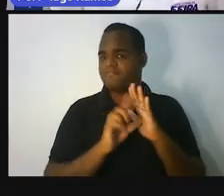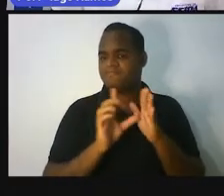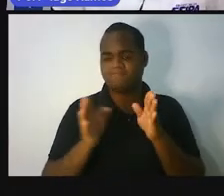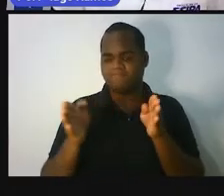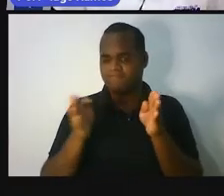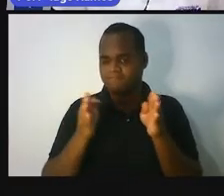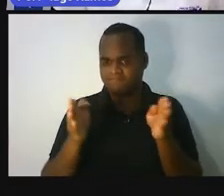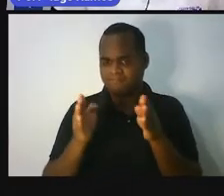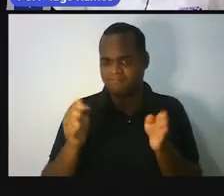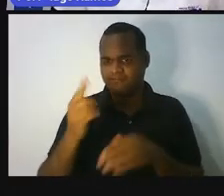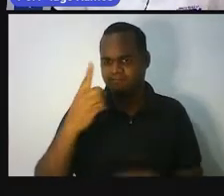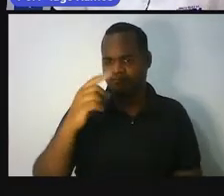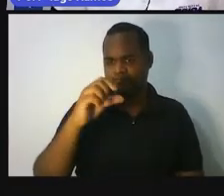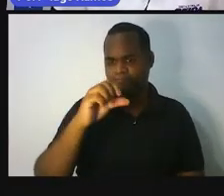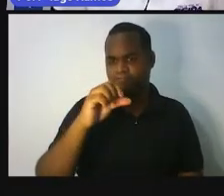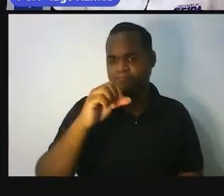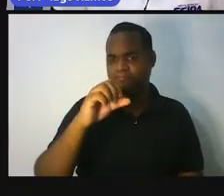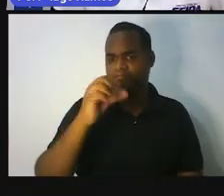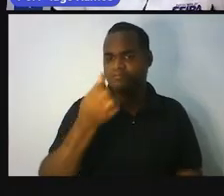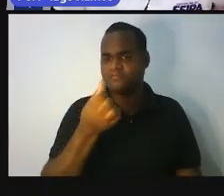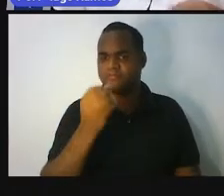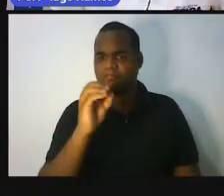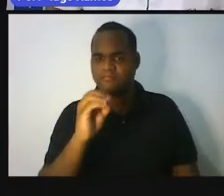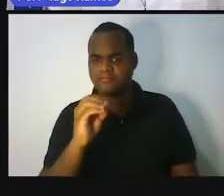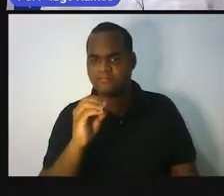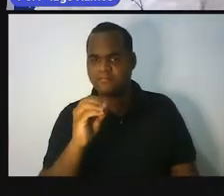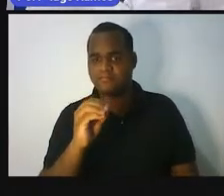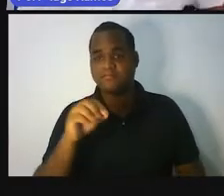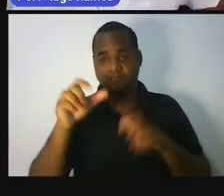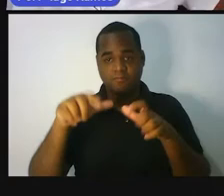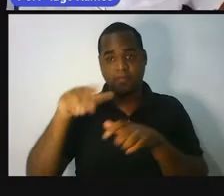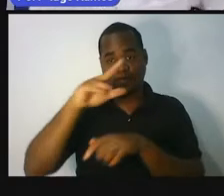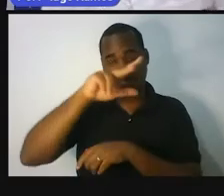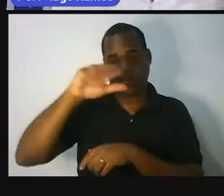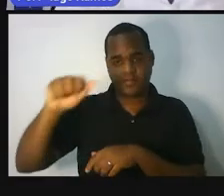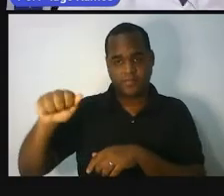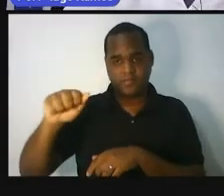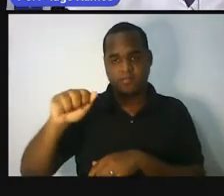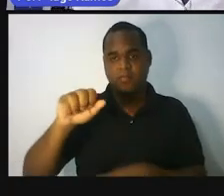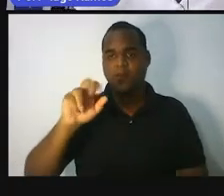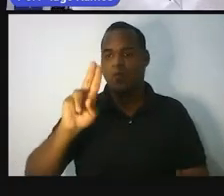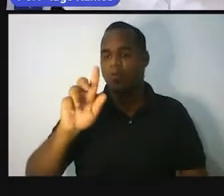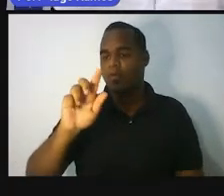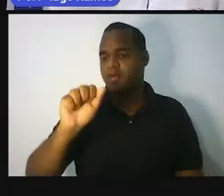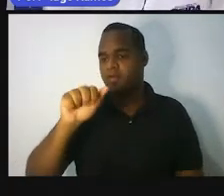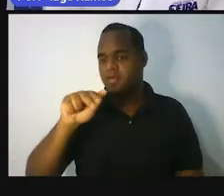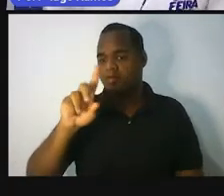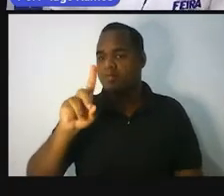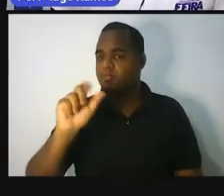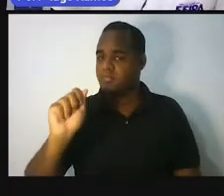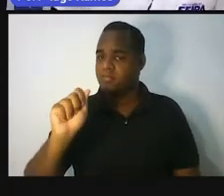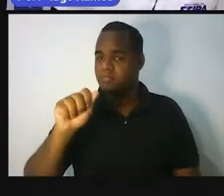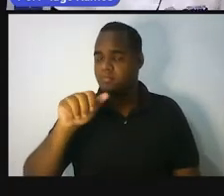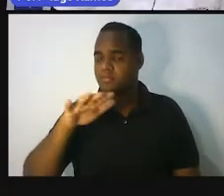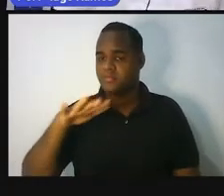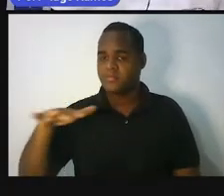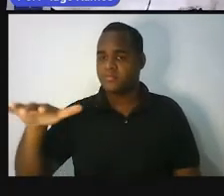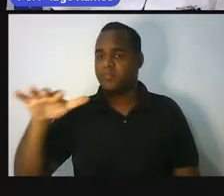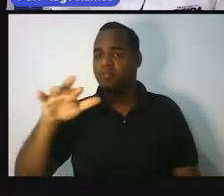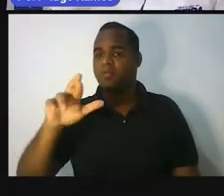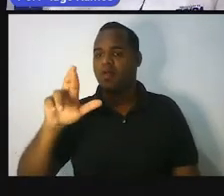do ano de 1960, num país da África chamado Uganda, na região ali da República